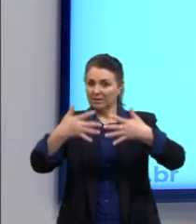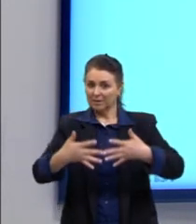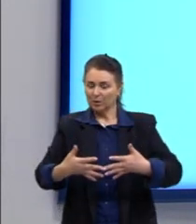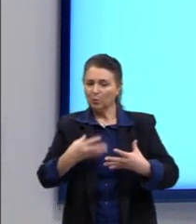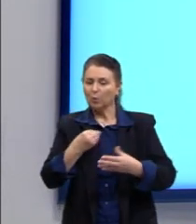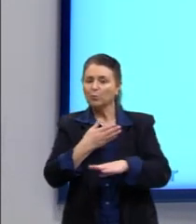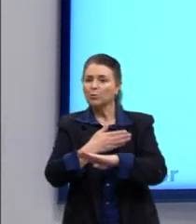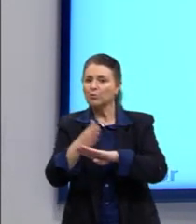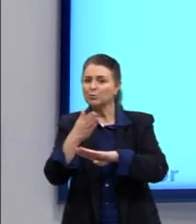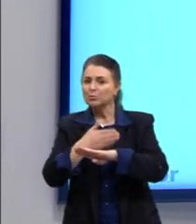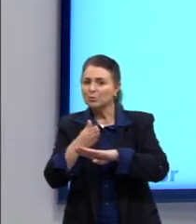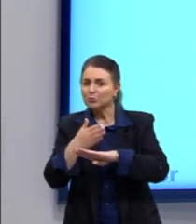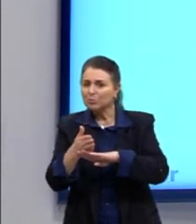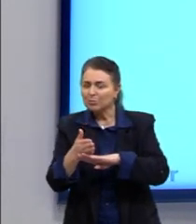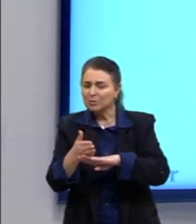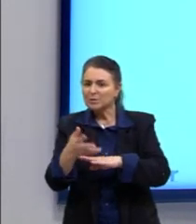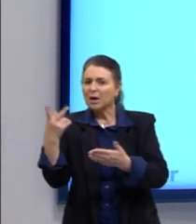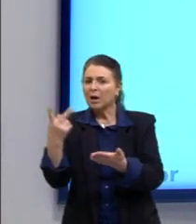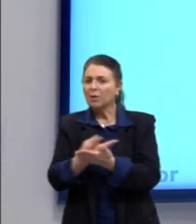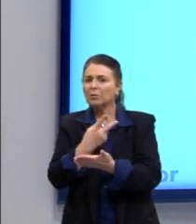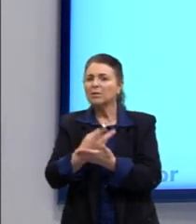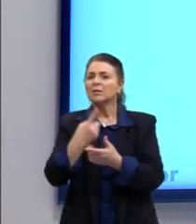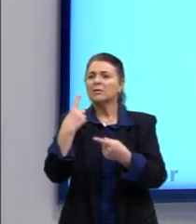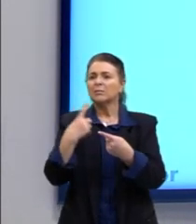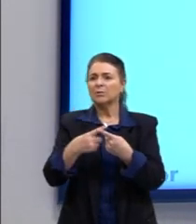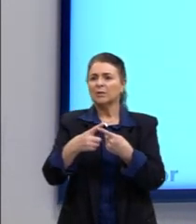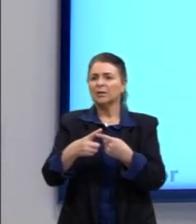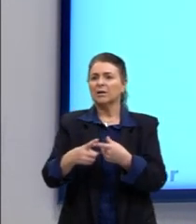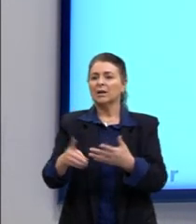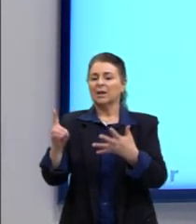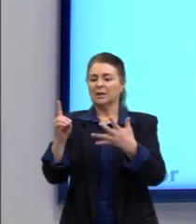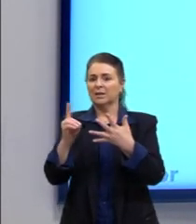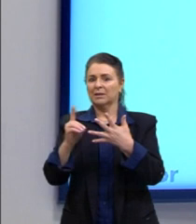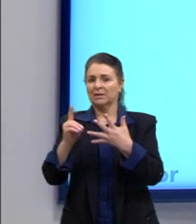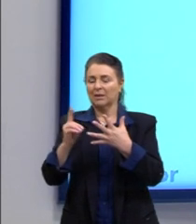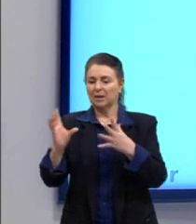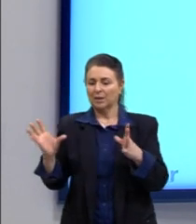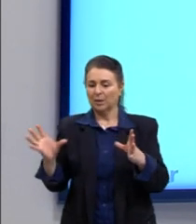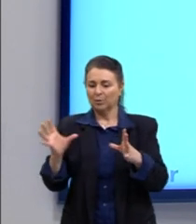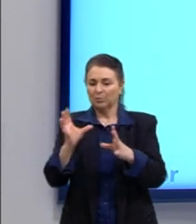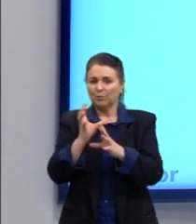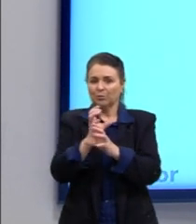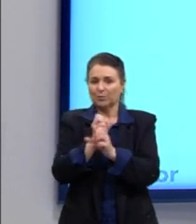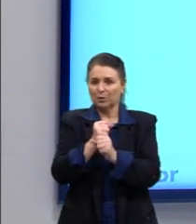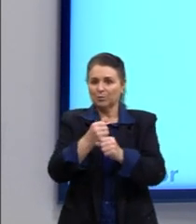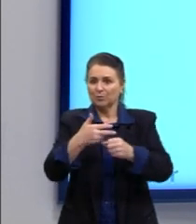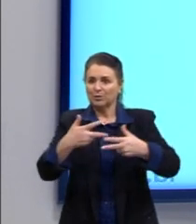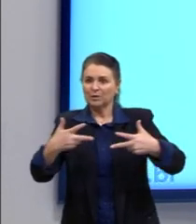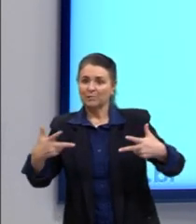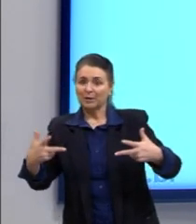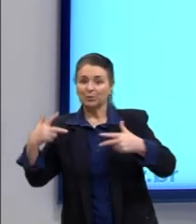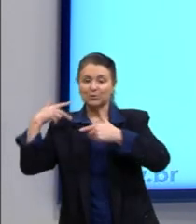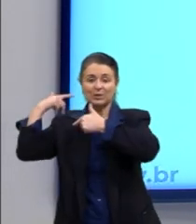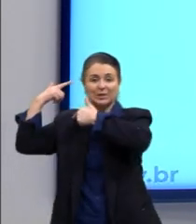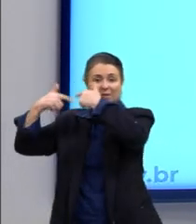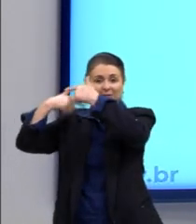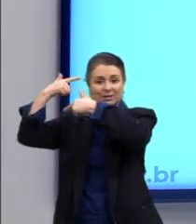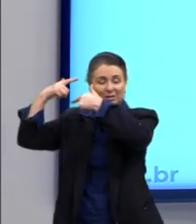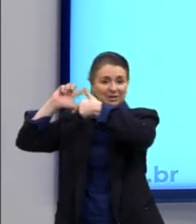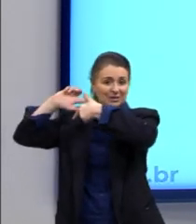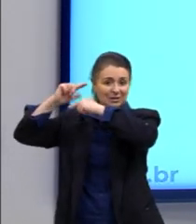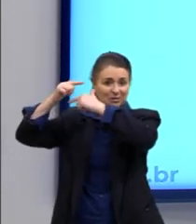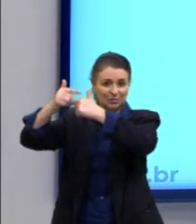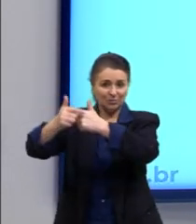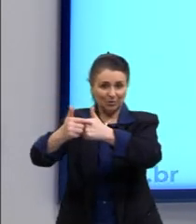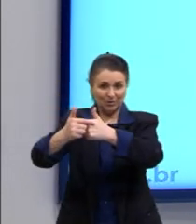costumes resultam da alternativa D, fusão de elementos e tradições culturais diferentes.